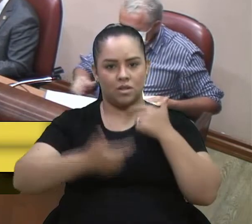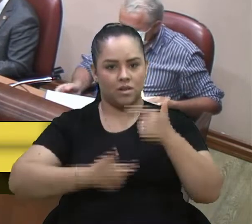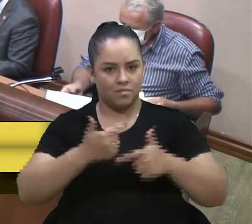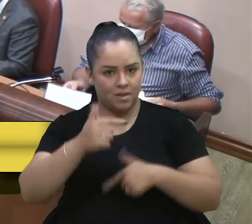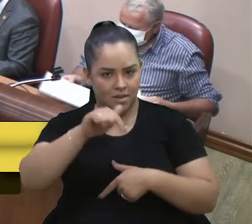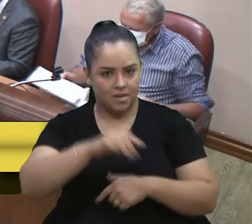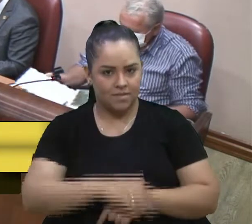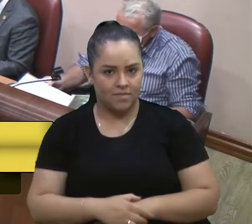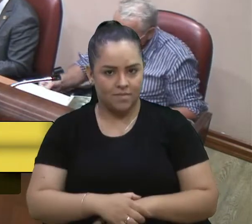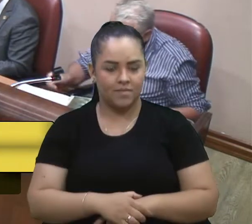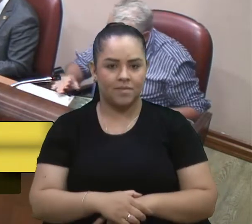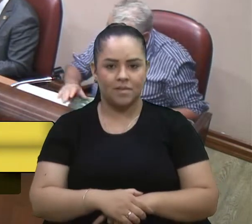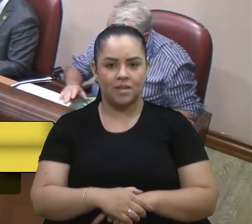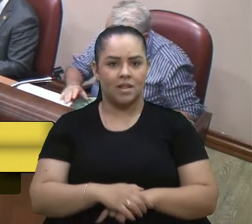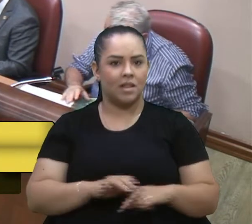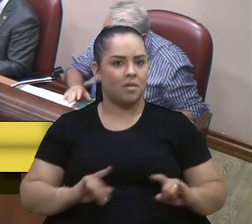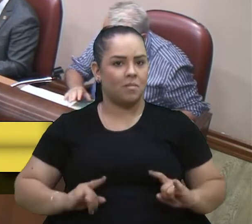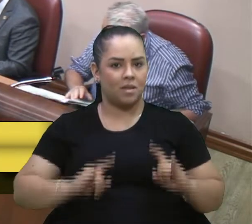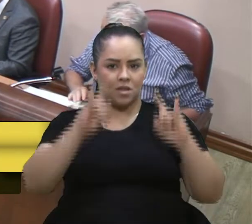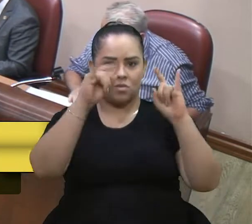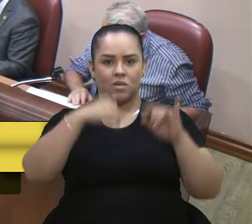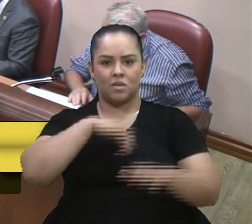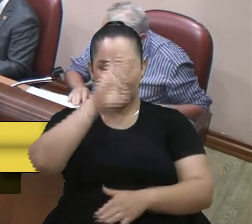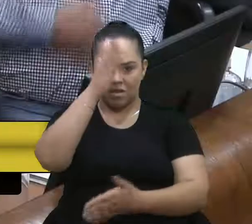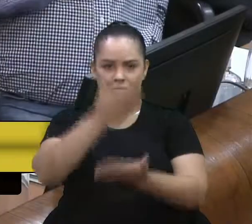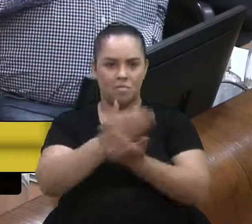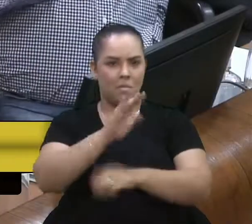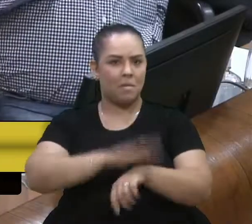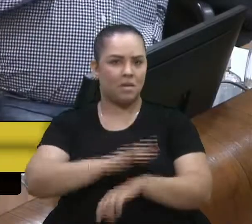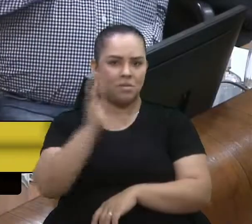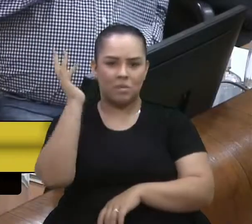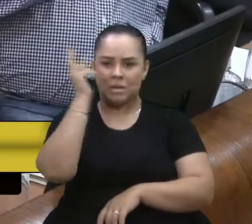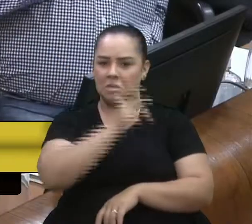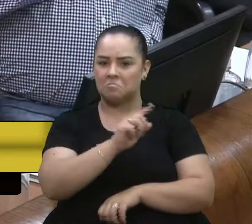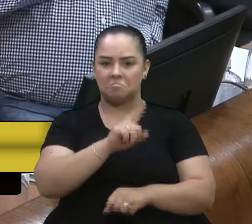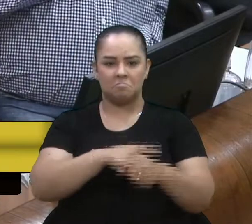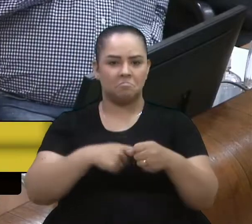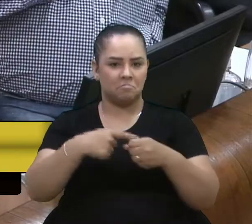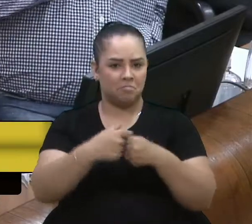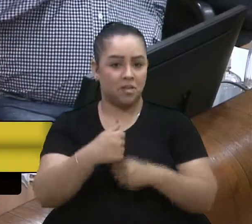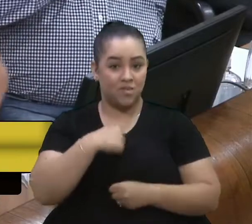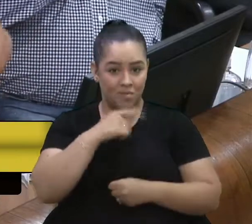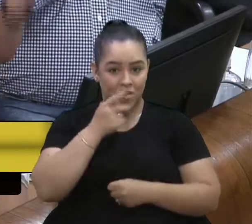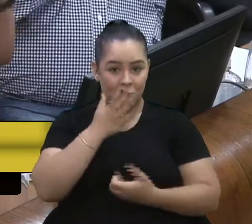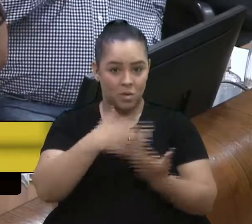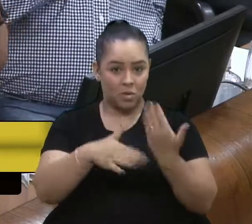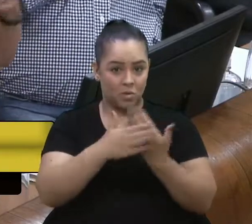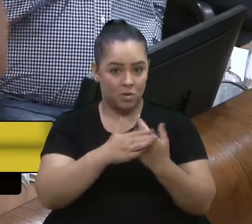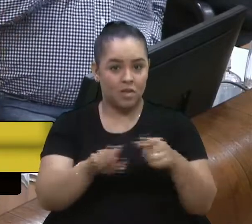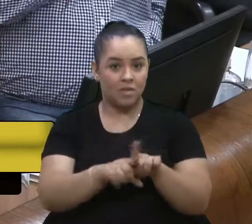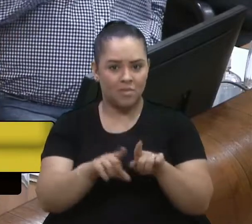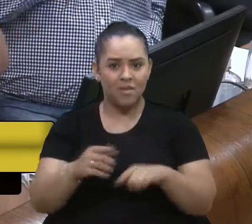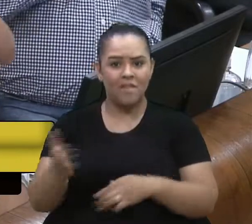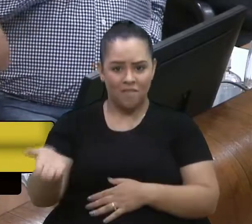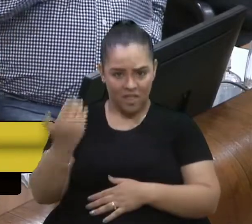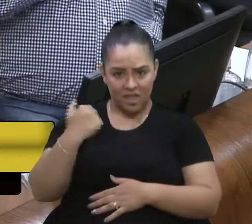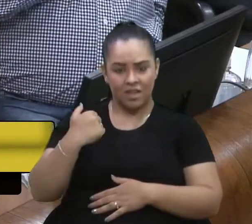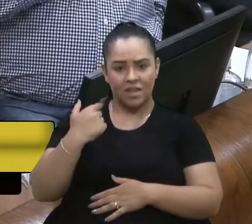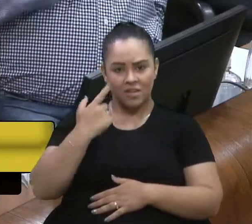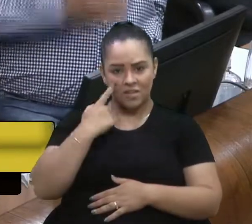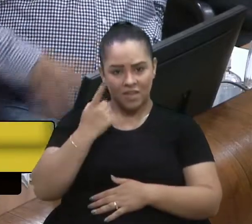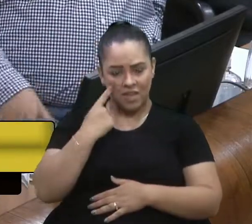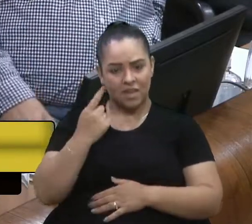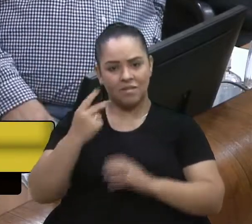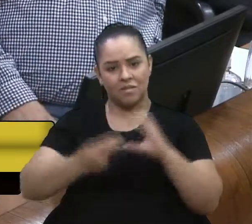nesse prédio que eu acho que é o prédio mais bonito da nossa cidade eu falo isso para todos, inclusive venham nos visitar, venham conhecer a Câmara